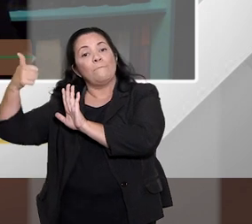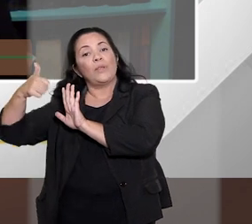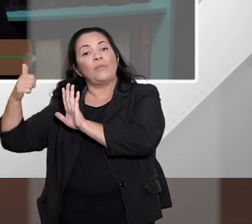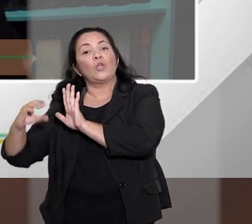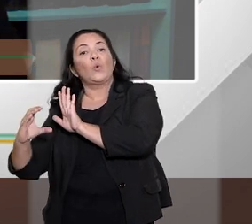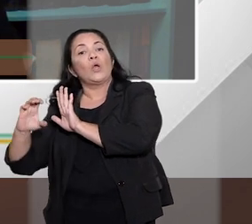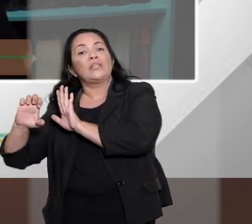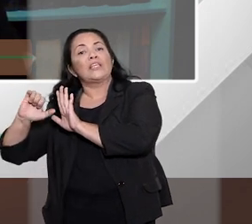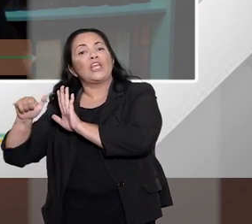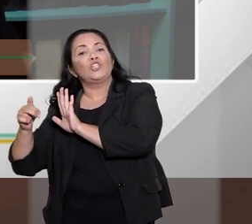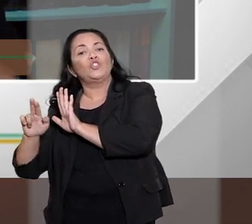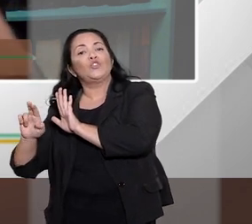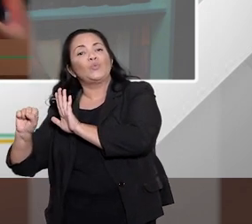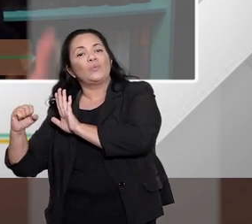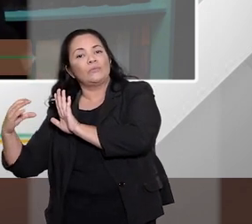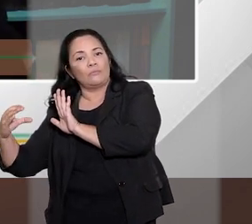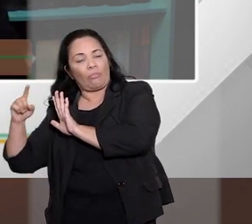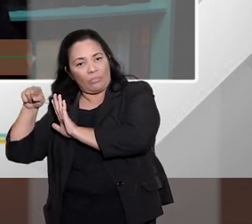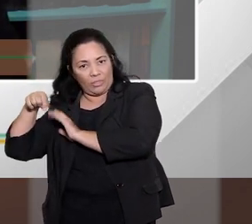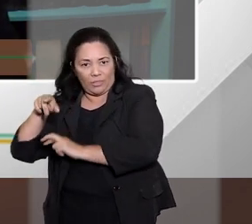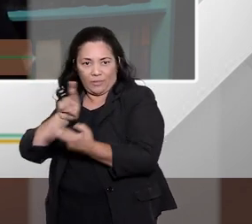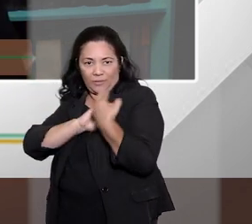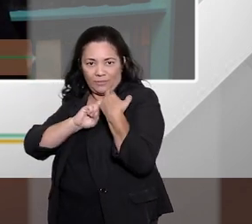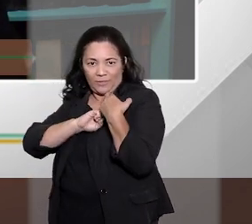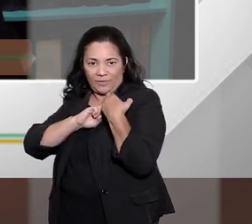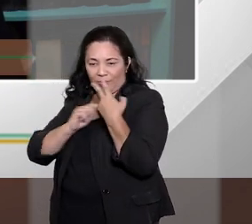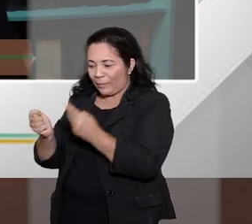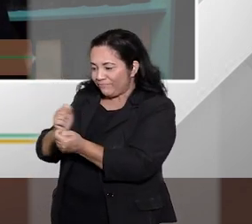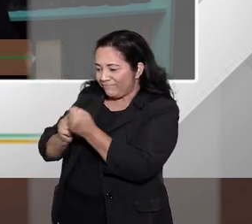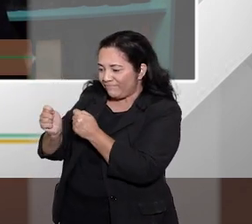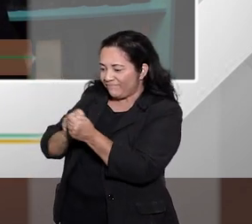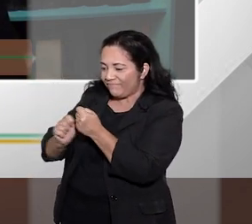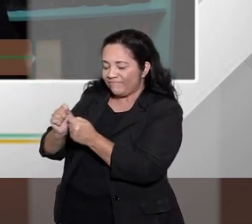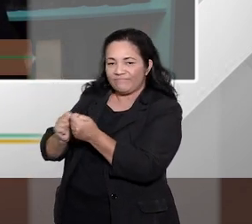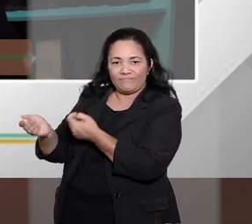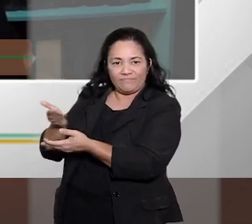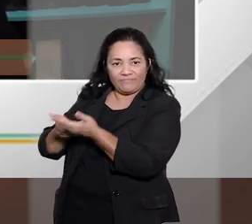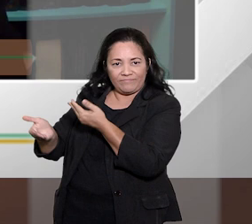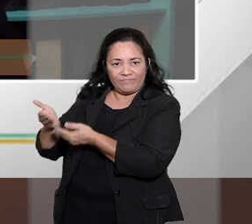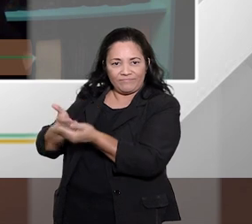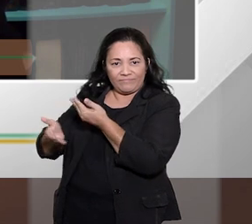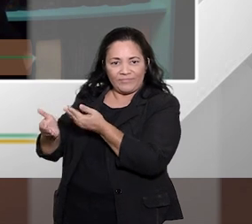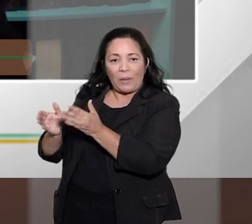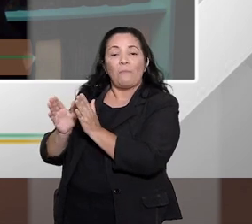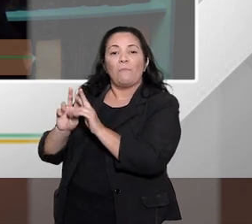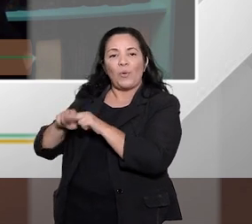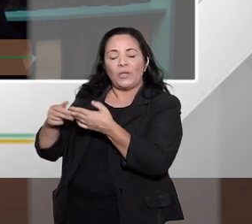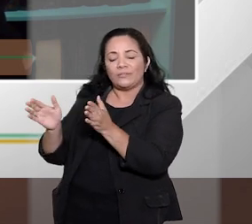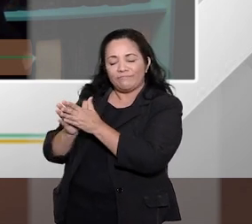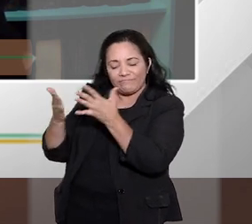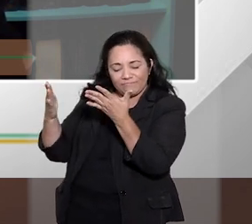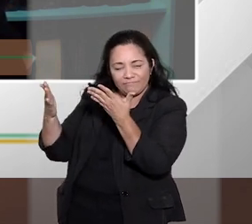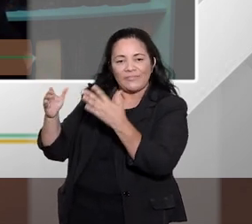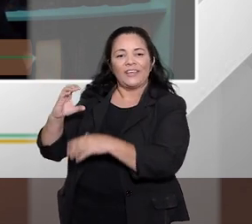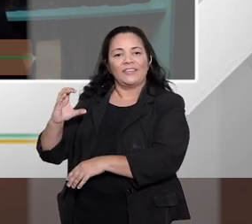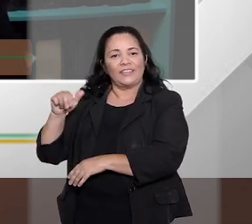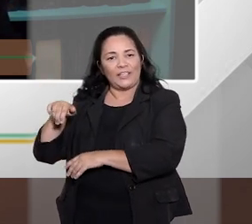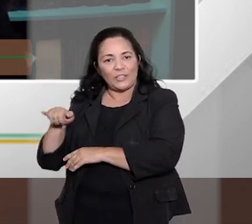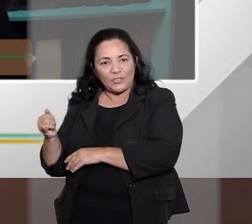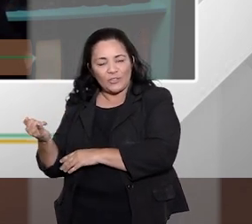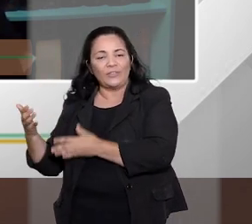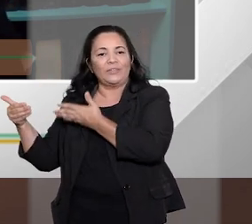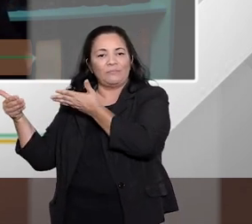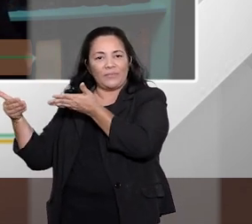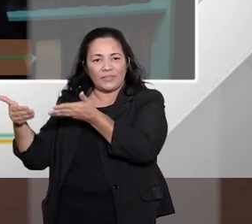pelo Sejus que e aí cabe louvar essas iniciativas do CNJ com ativa